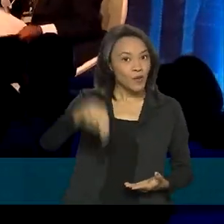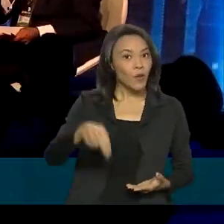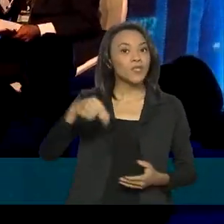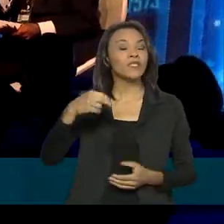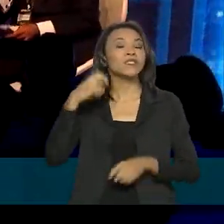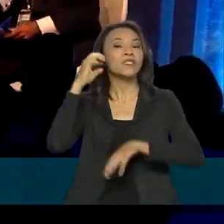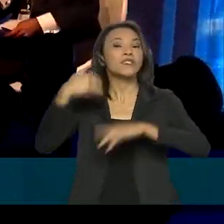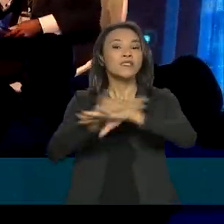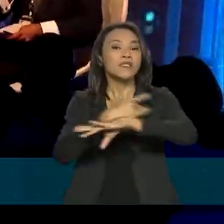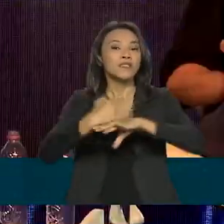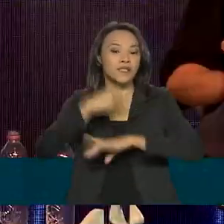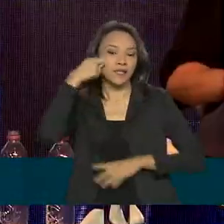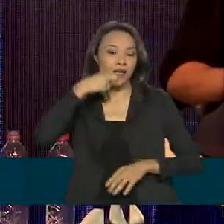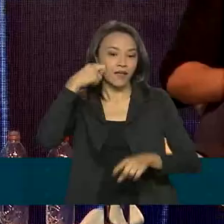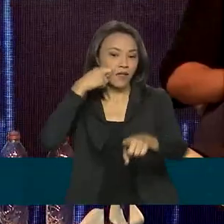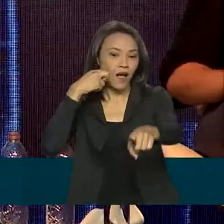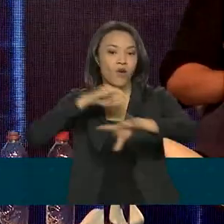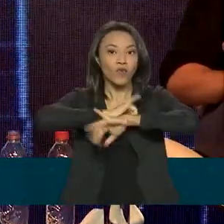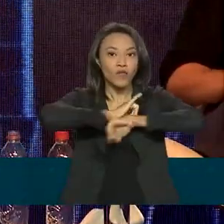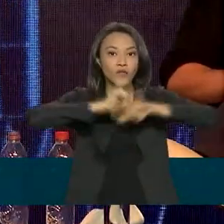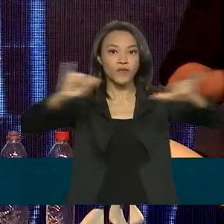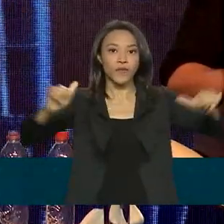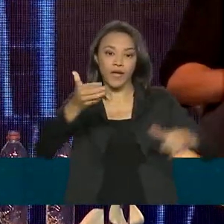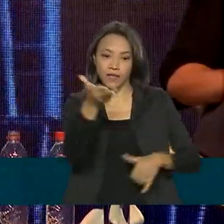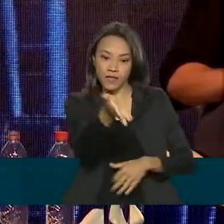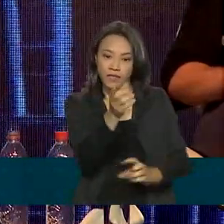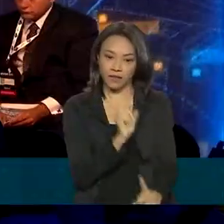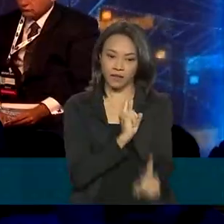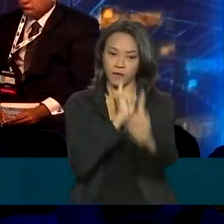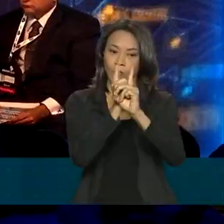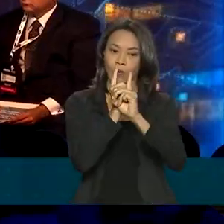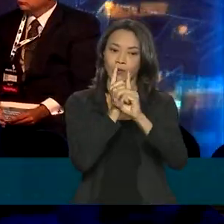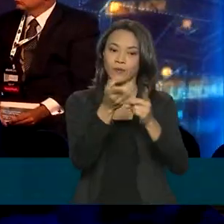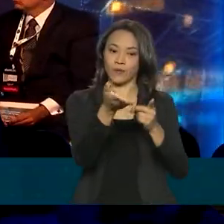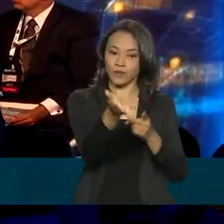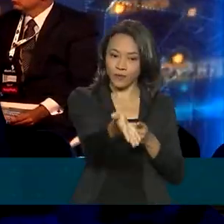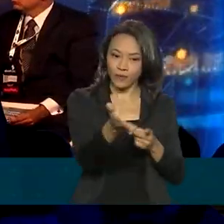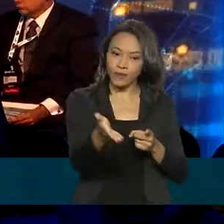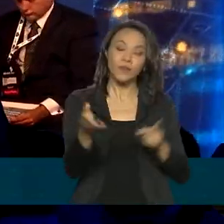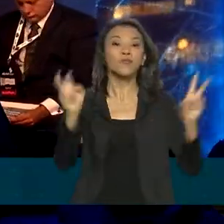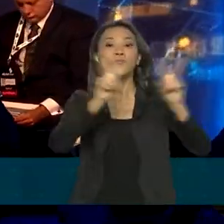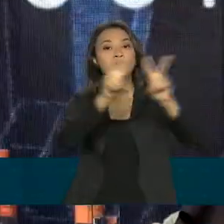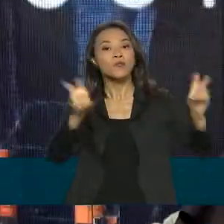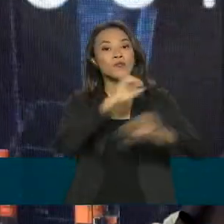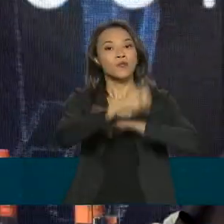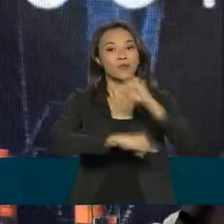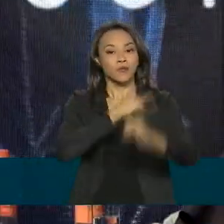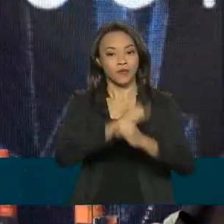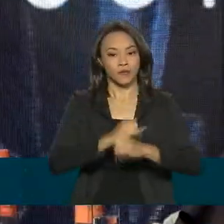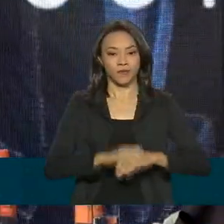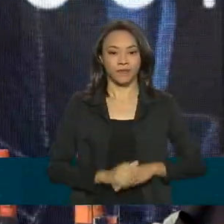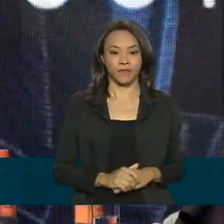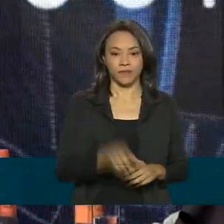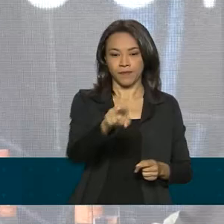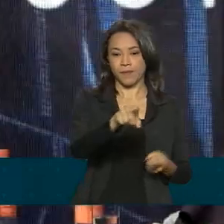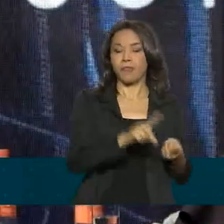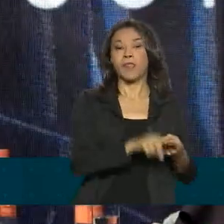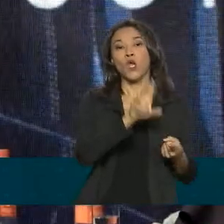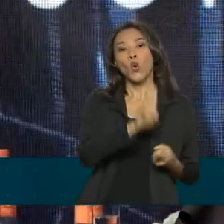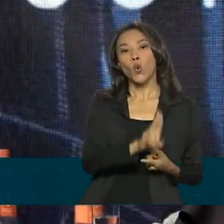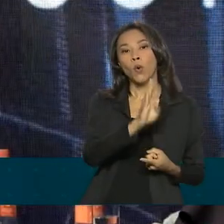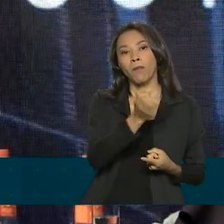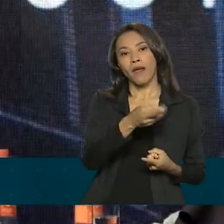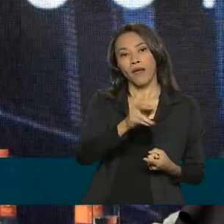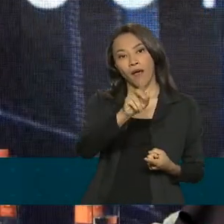São Paulo, em evento da Associação Brasileira de Provedores de Internet e Telecomunicações. Uberaba, Uberlândia e